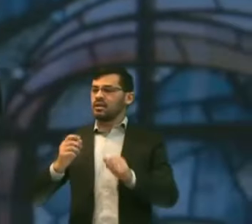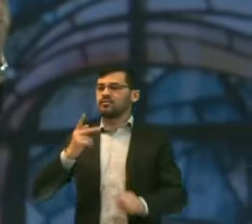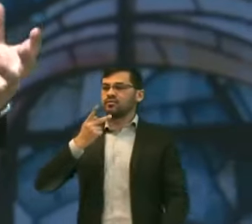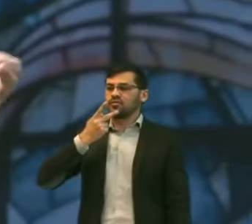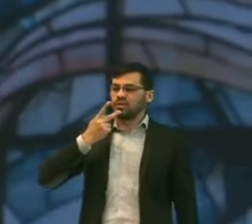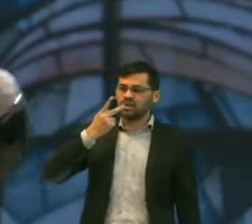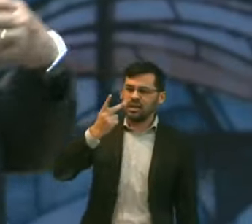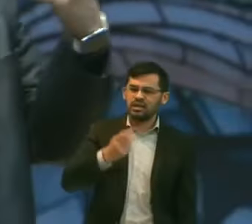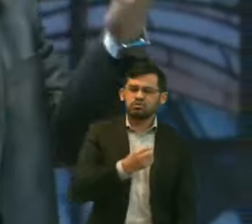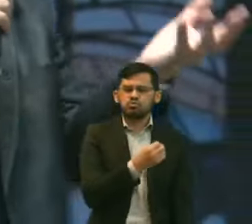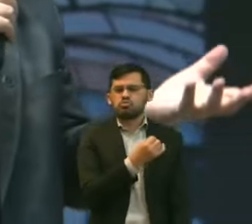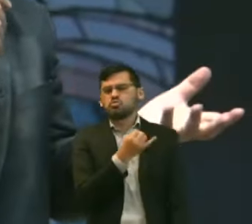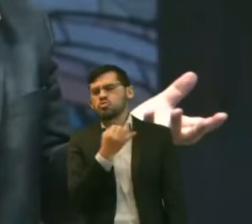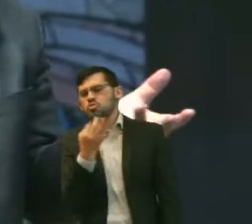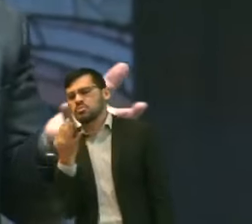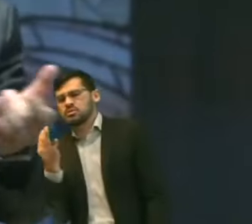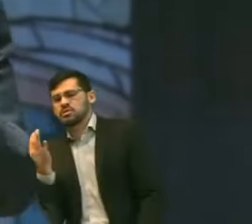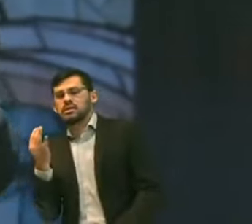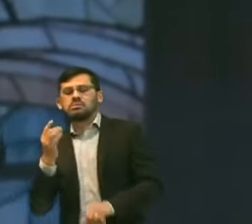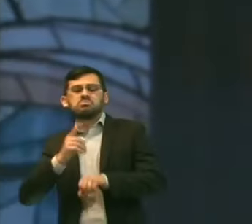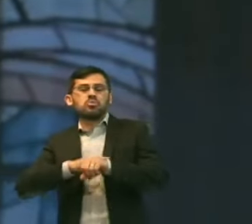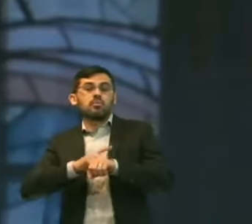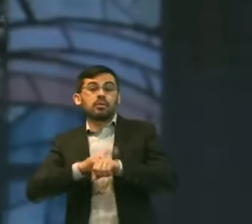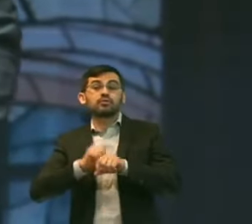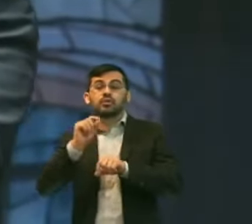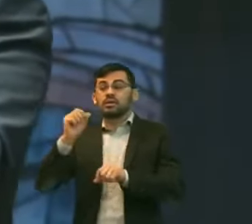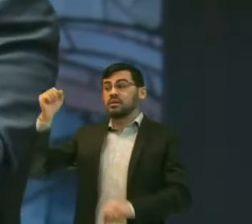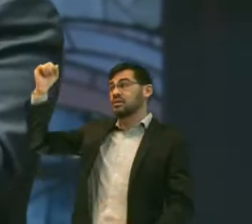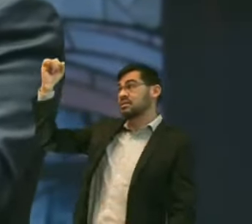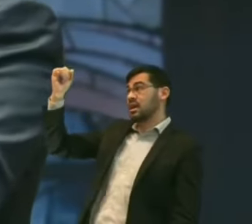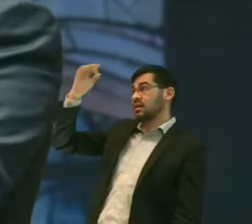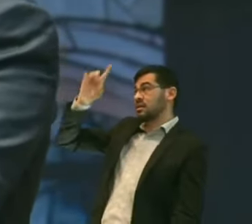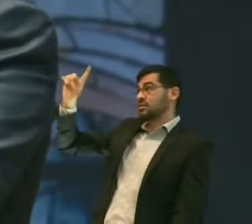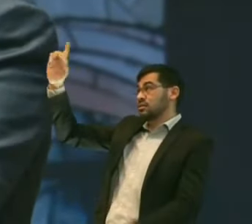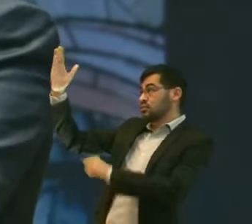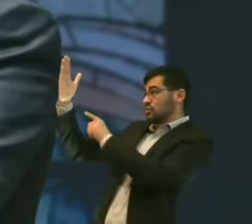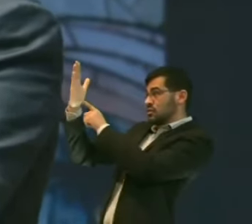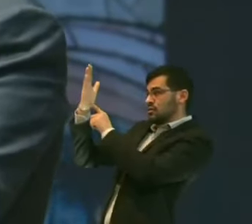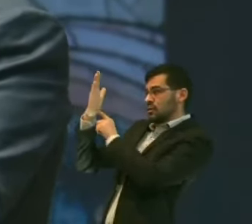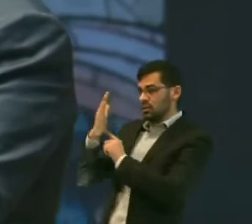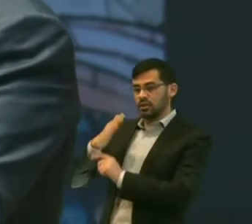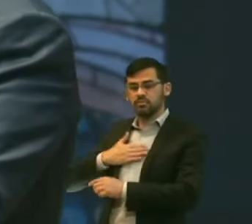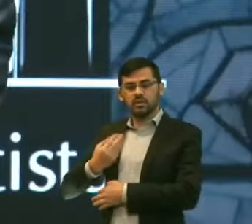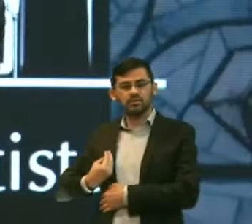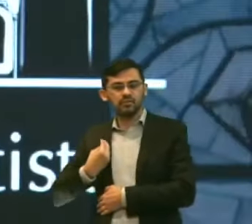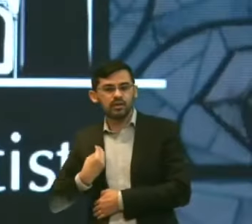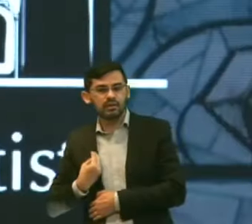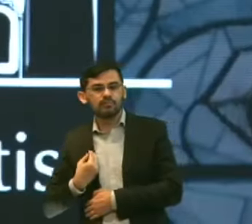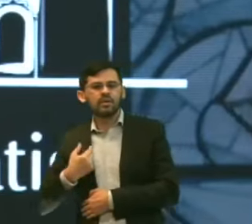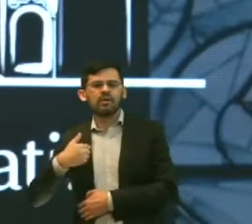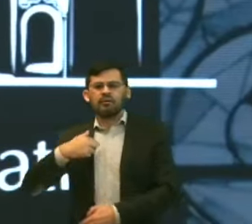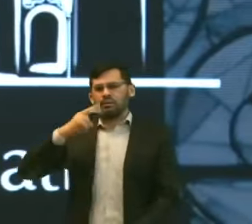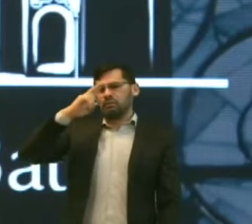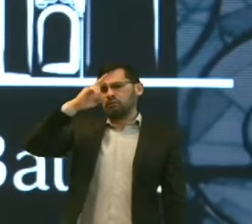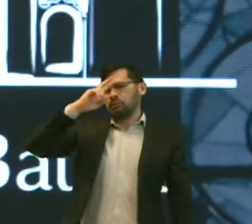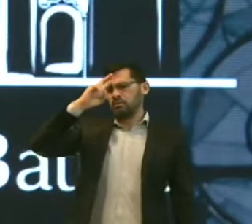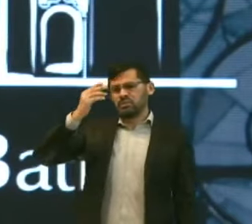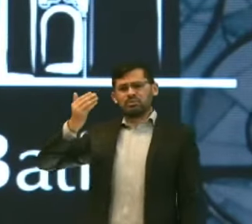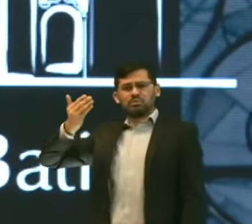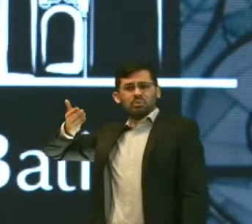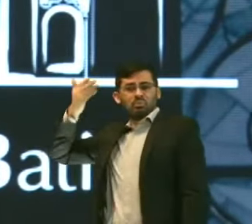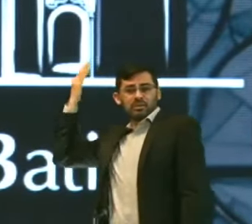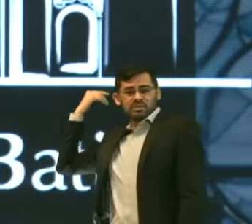Inúmeras situações Em que a graça De Deus Se revelou Eu me lembro Quando eu era Criança